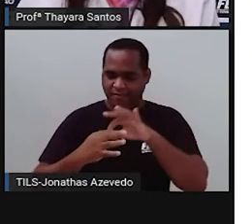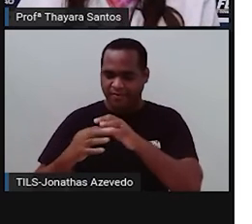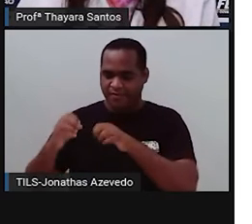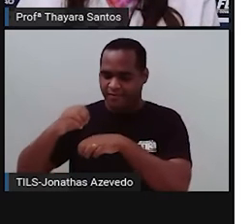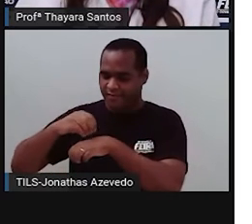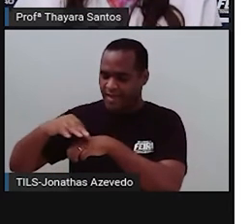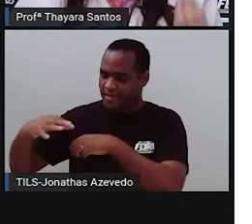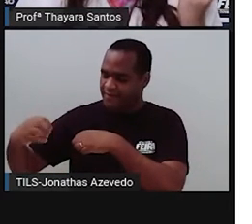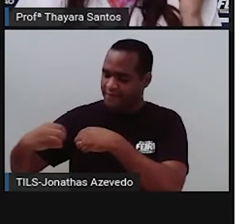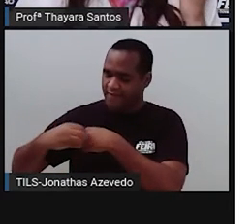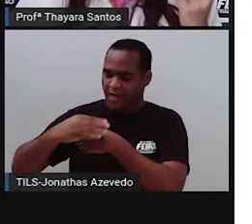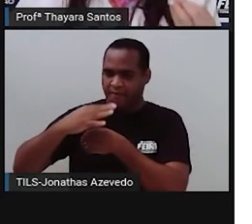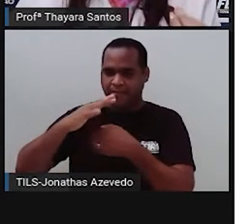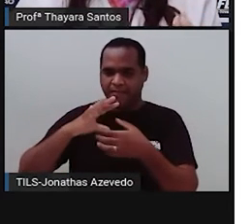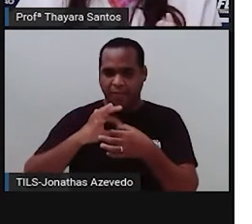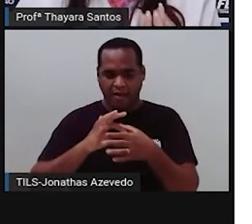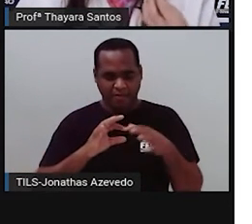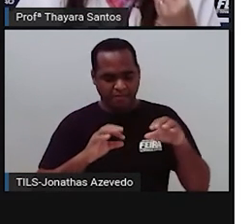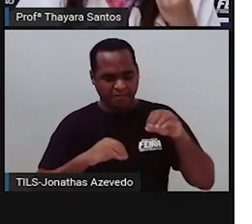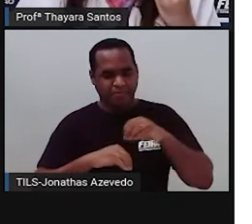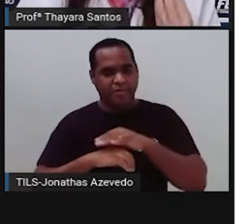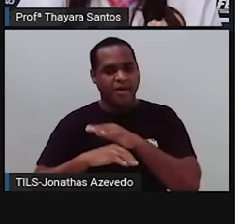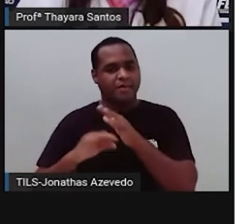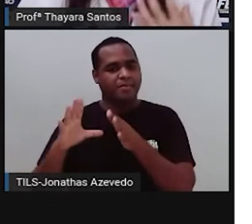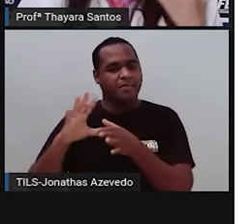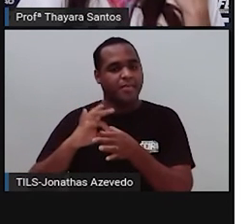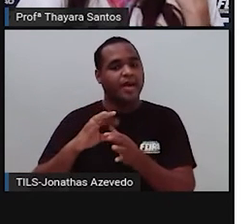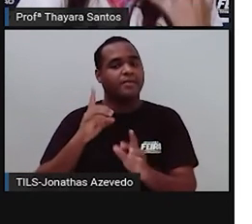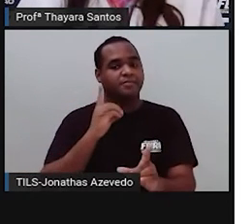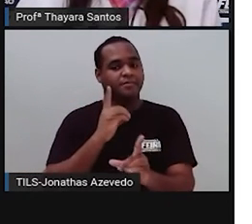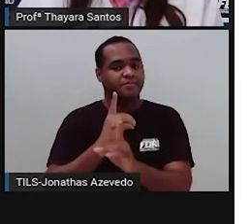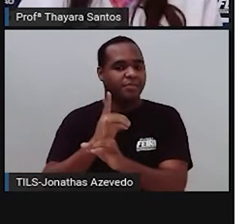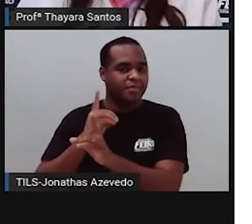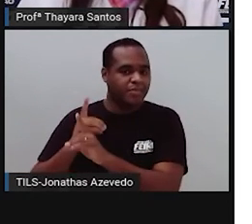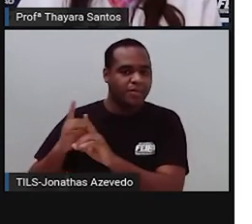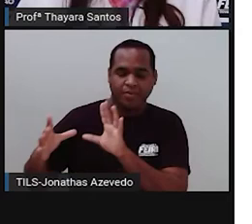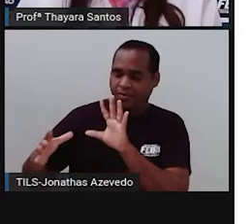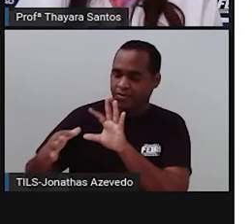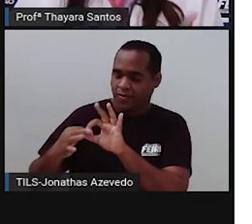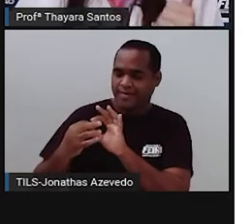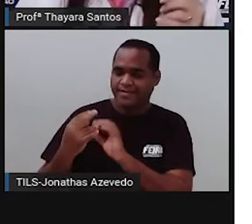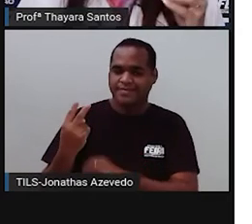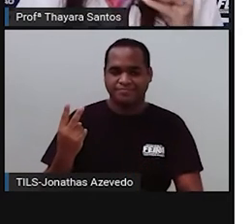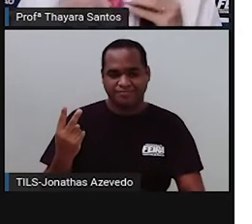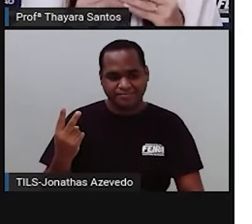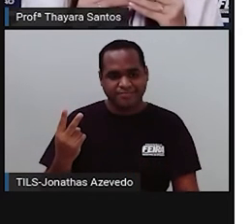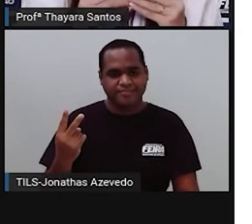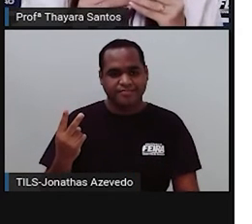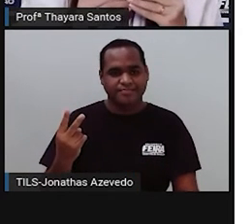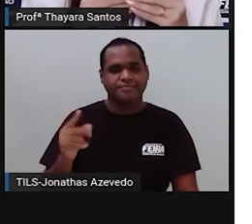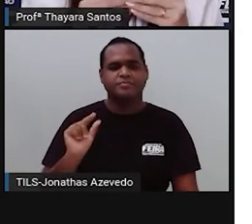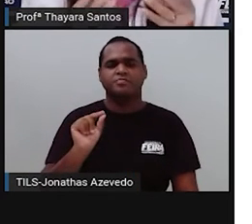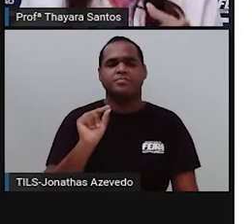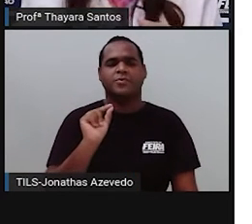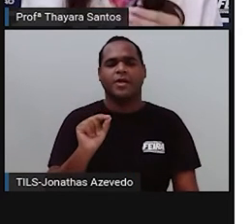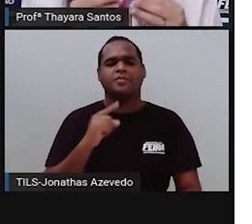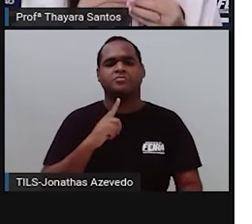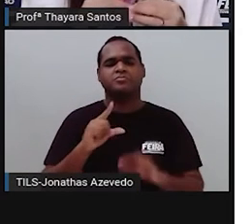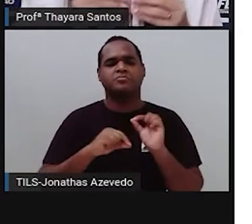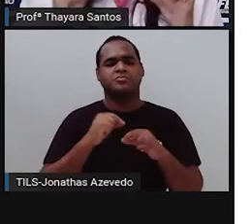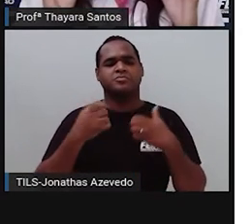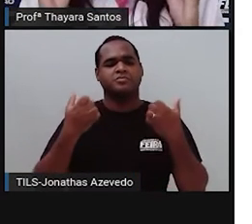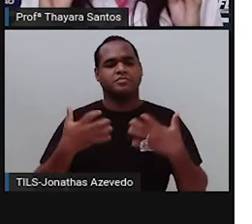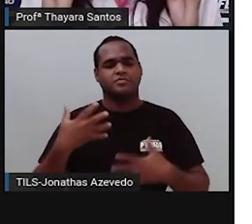sinapse. Então, a sinapse é a região de encontro entre dois neurônios. E por que que existe essa região?